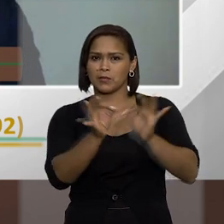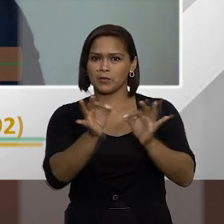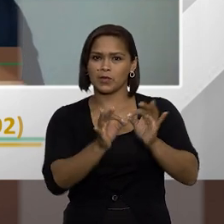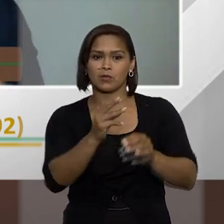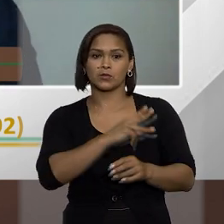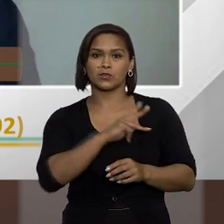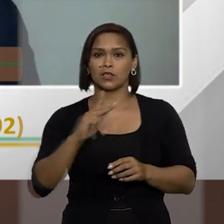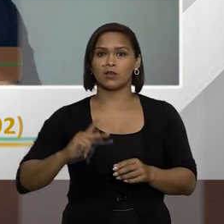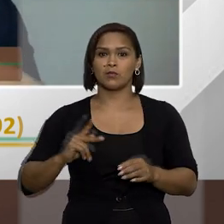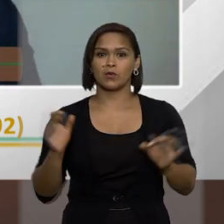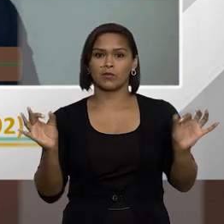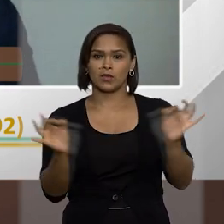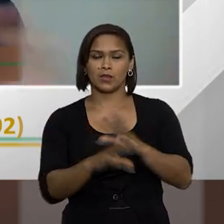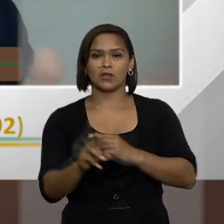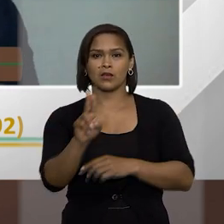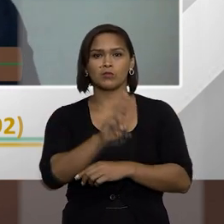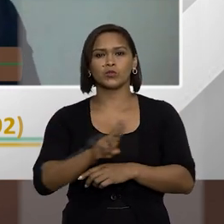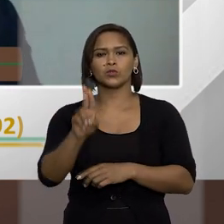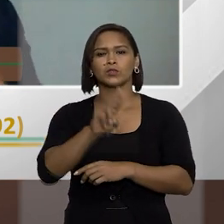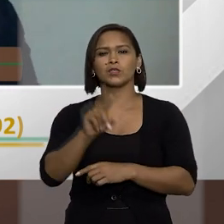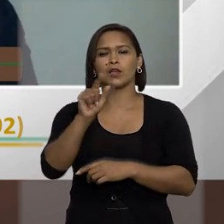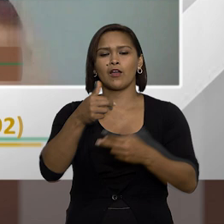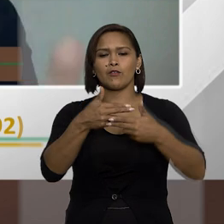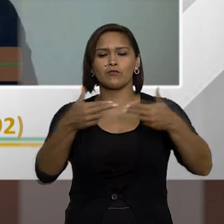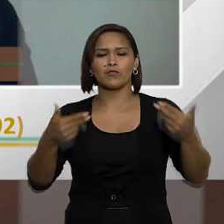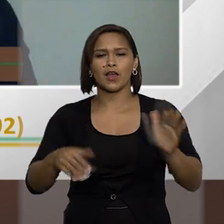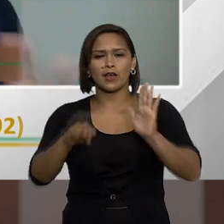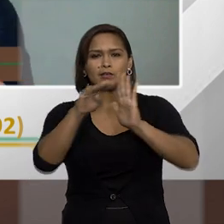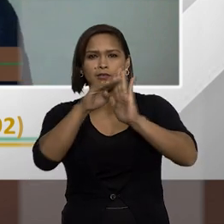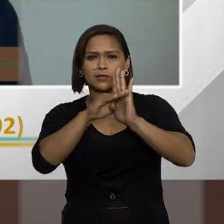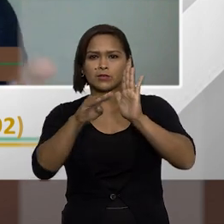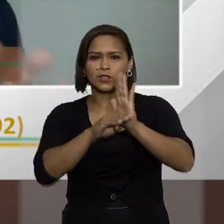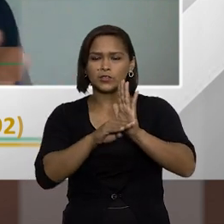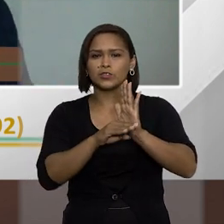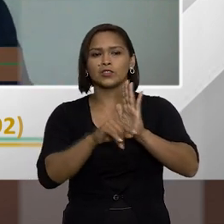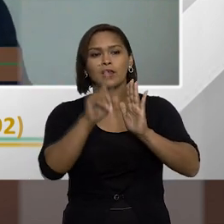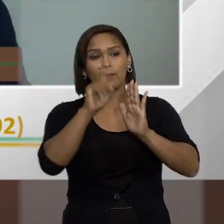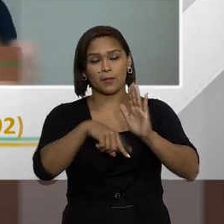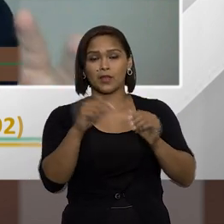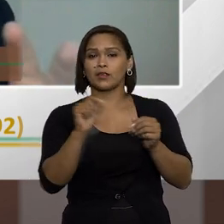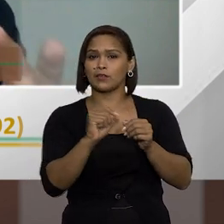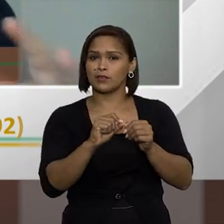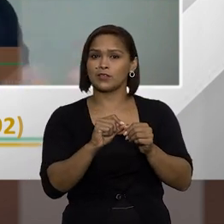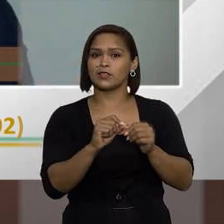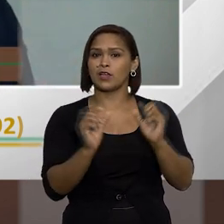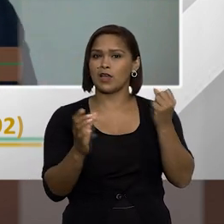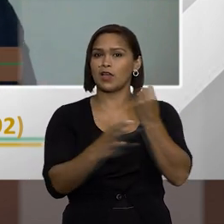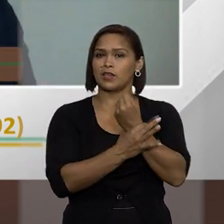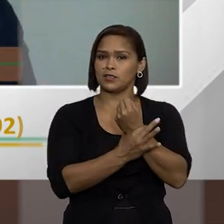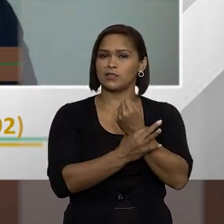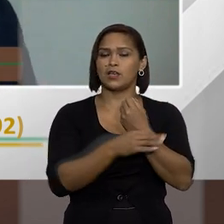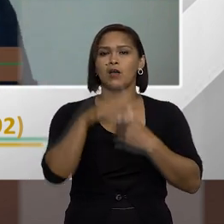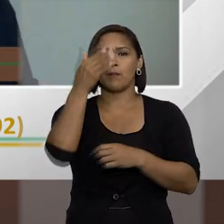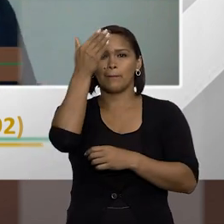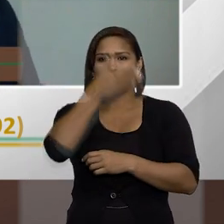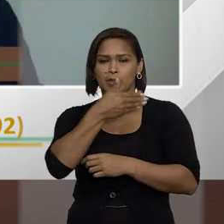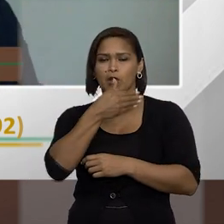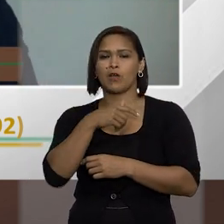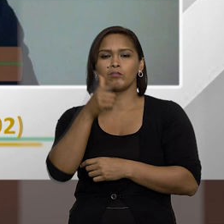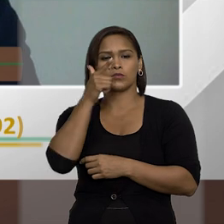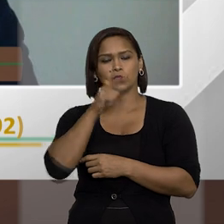o ministério público ele acaba utilizando de uma série de medidas de uma série de diligências para realmente engarear insumos